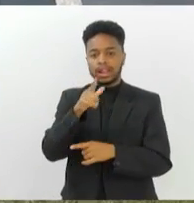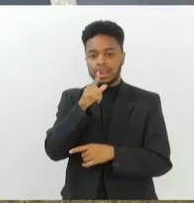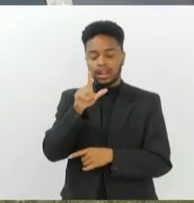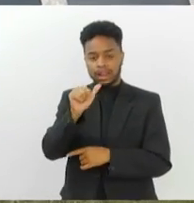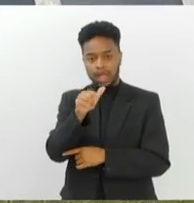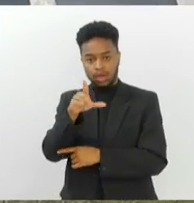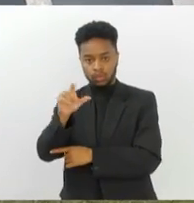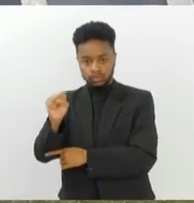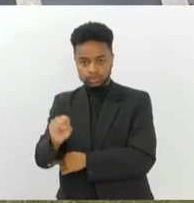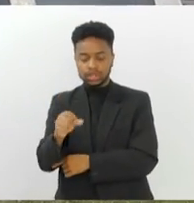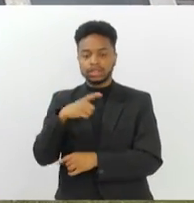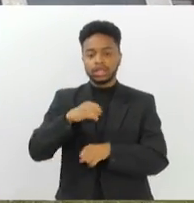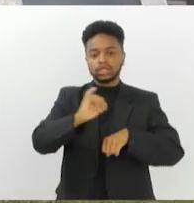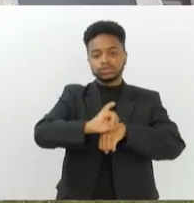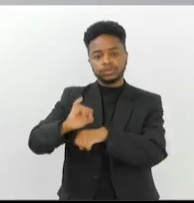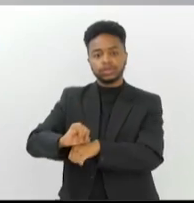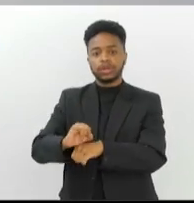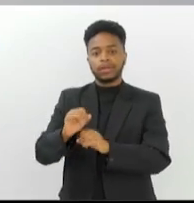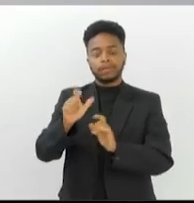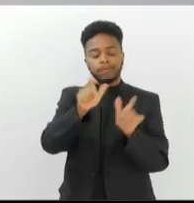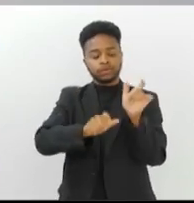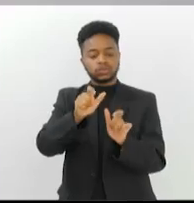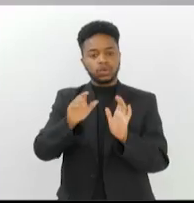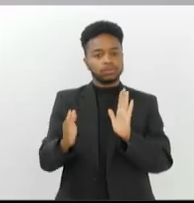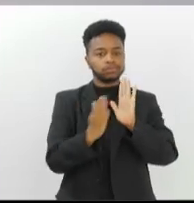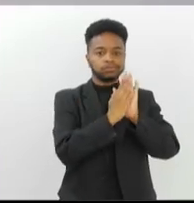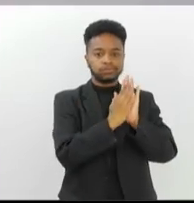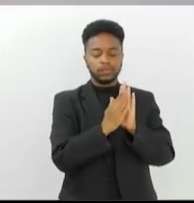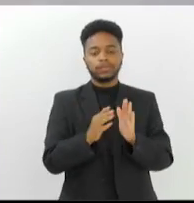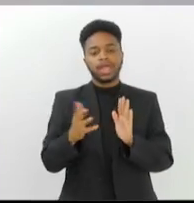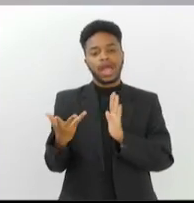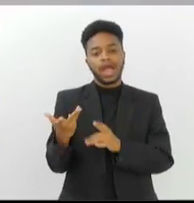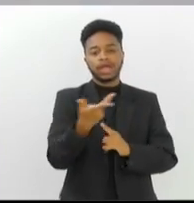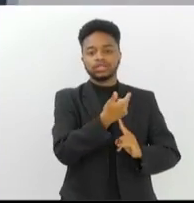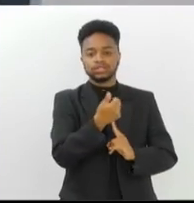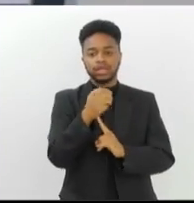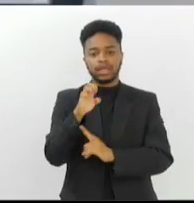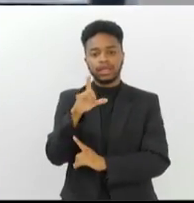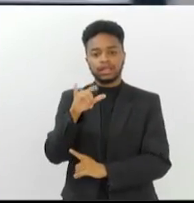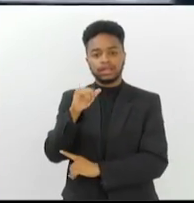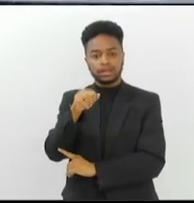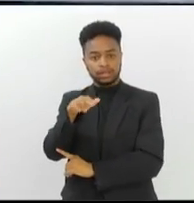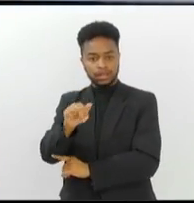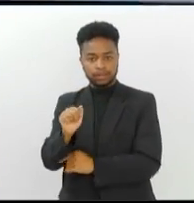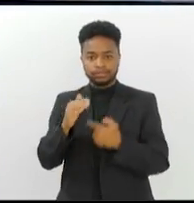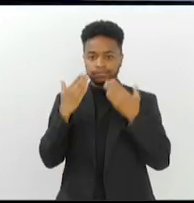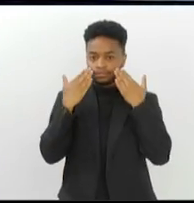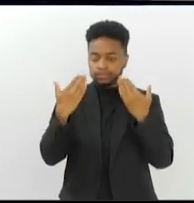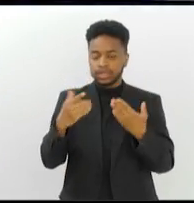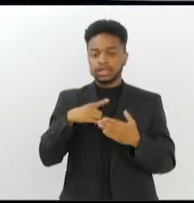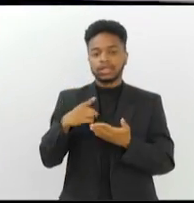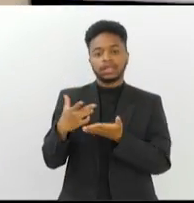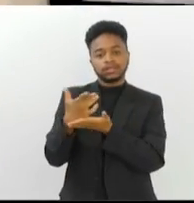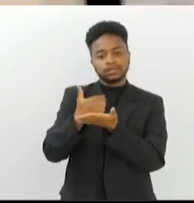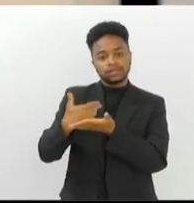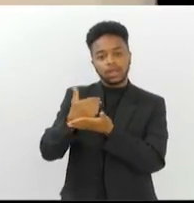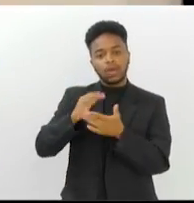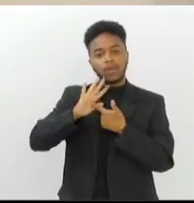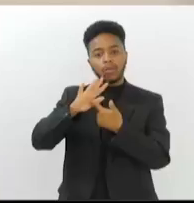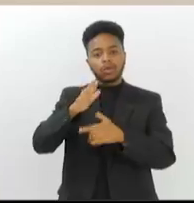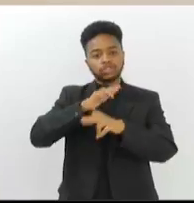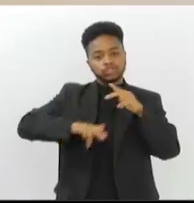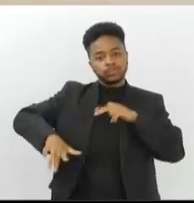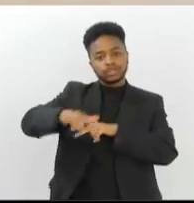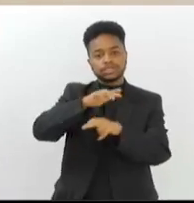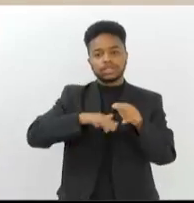está com exposição Gente na Capa, da artista e produtora cultural Liana Turrini. A coleção de gravuras retrata diversidades